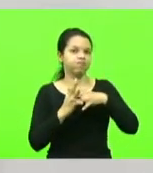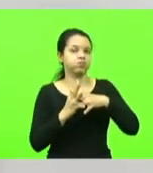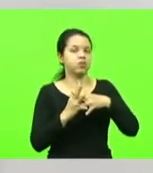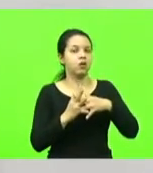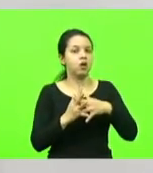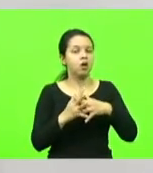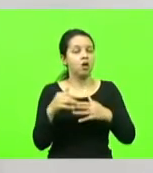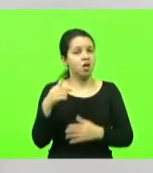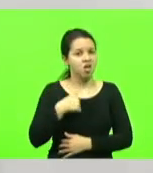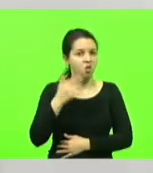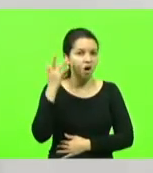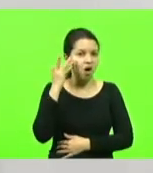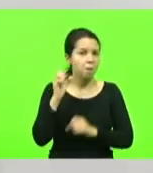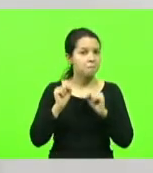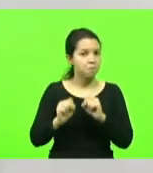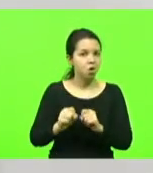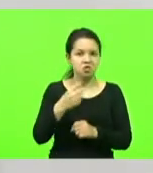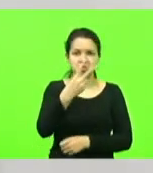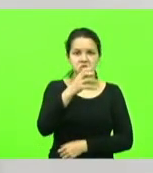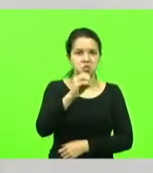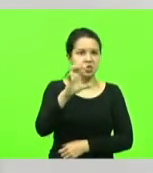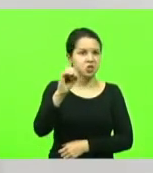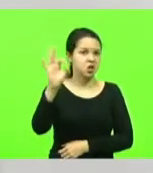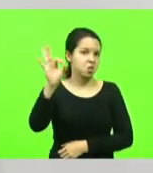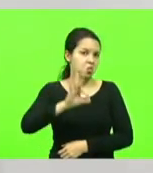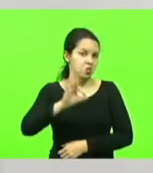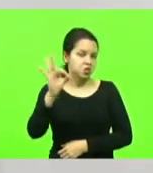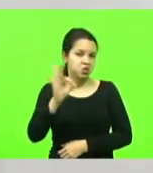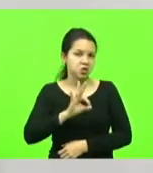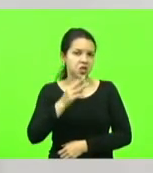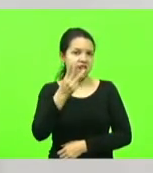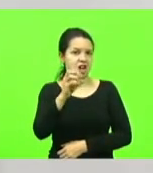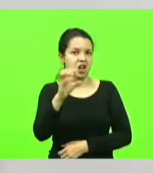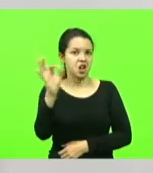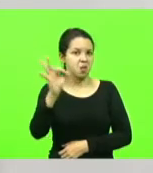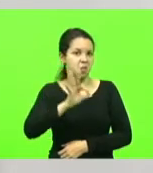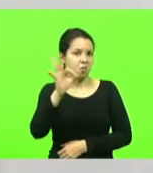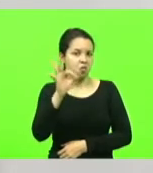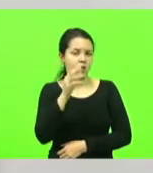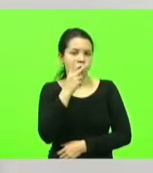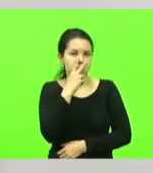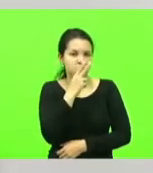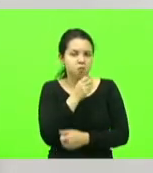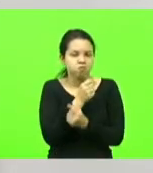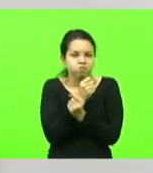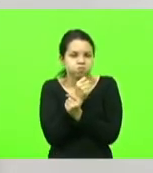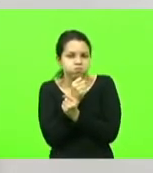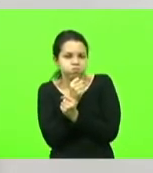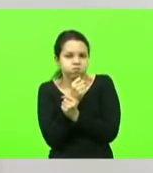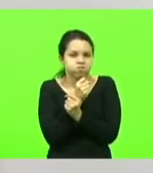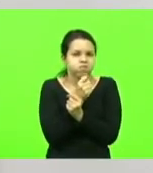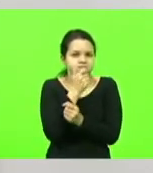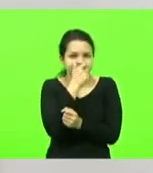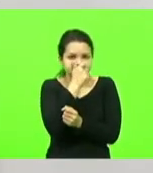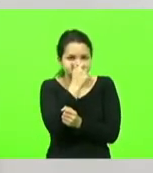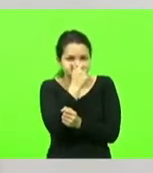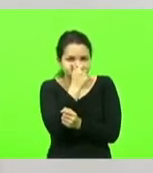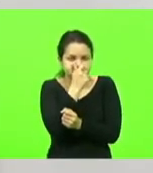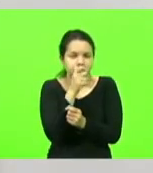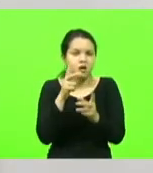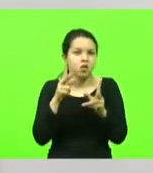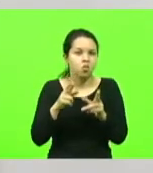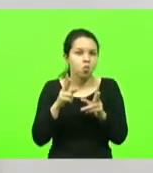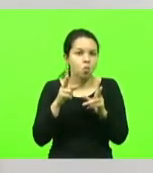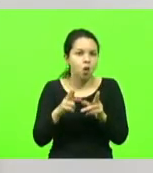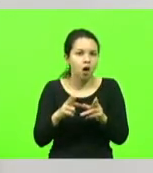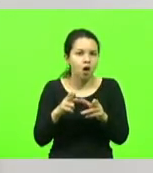com 200%, com 300%, ficar tudo assim, um abarrotado do ladinho do outro, igual uma